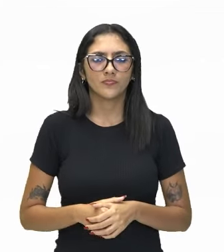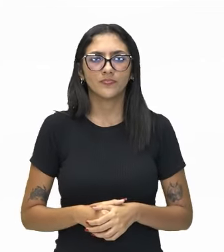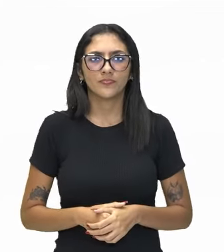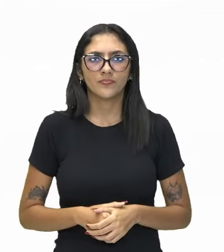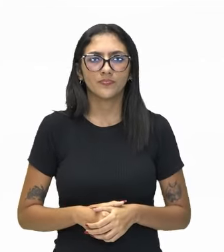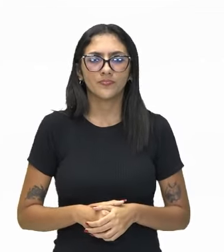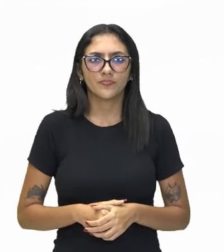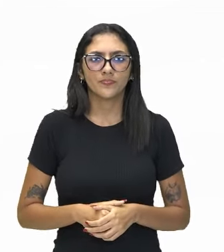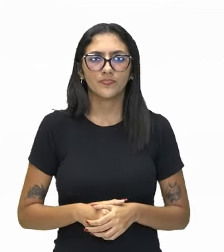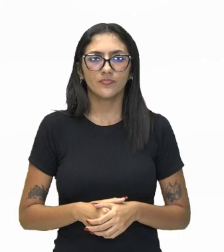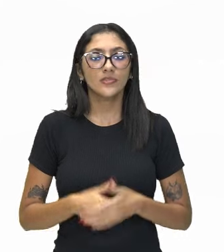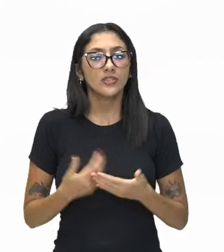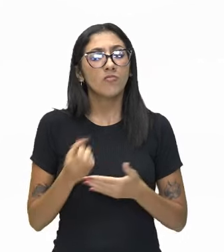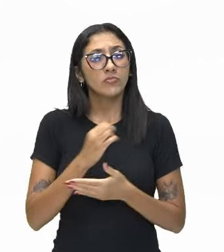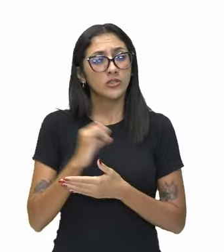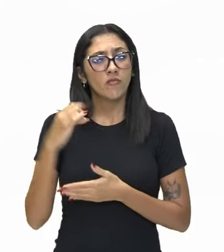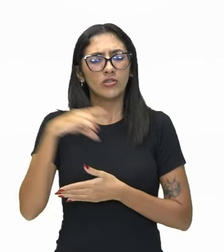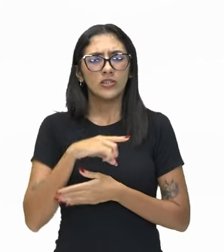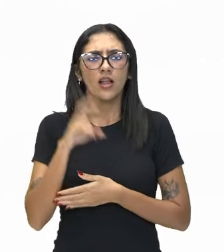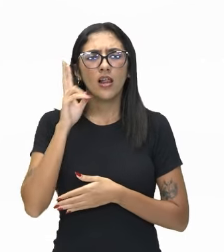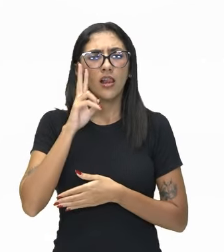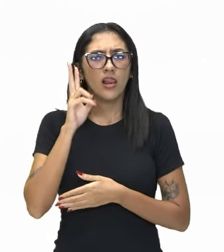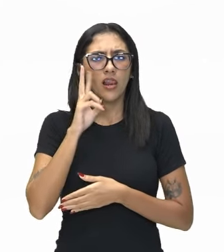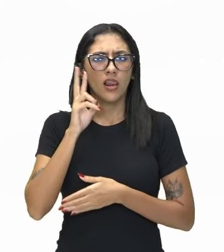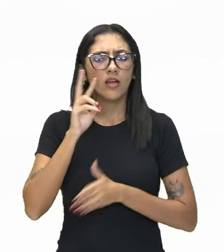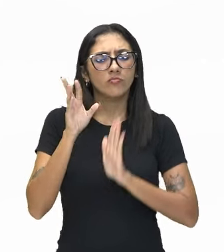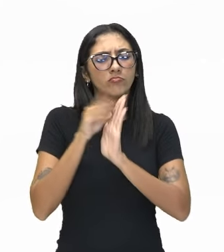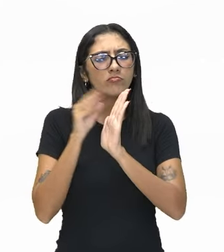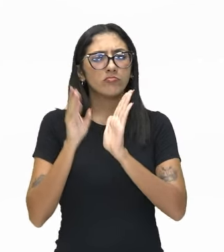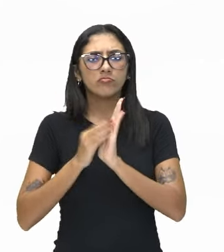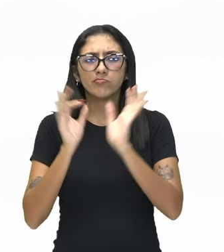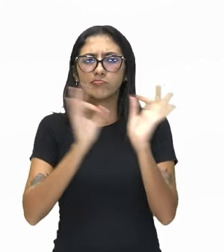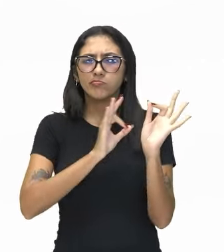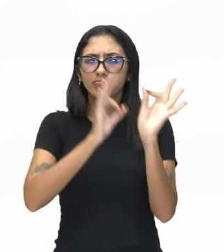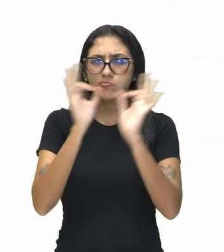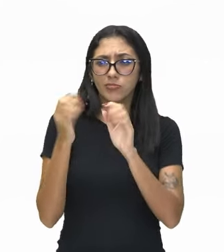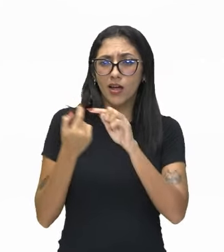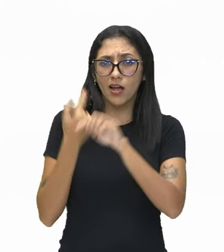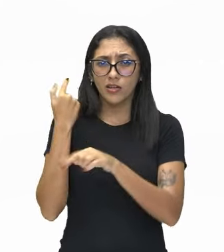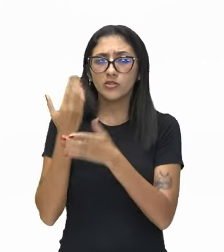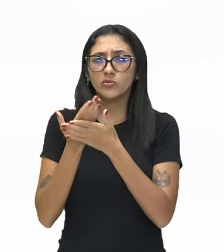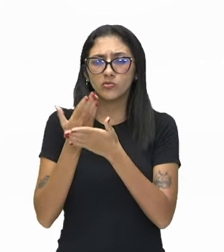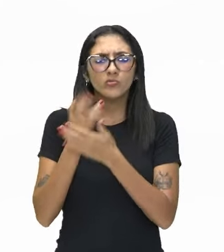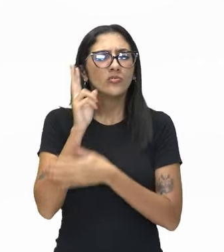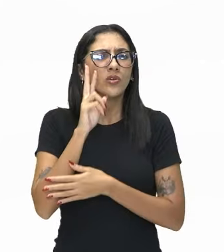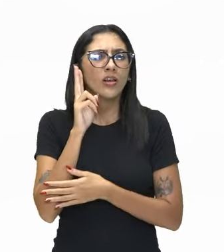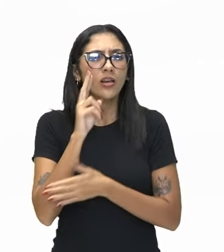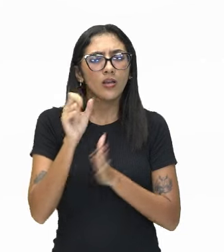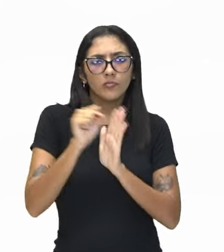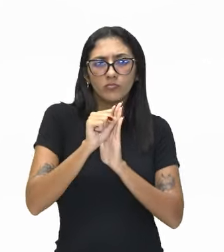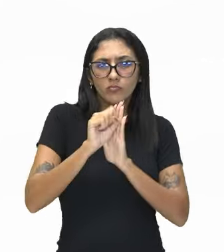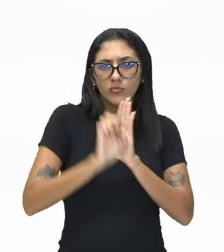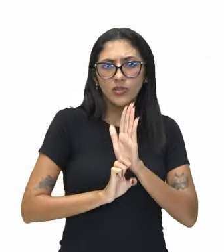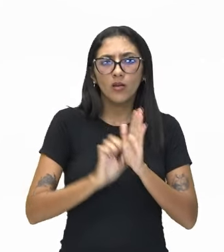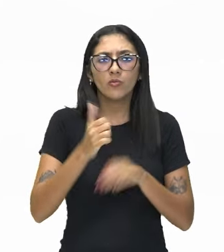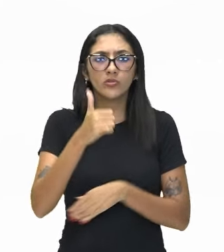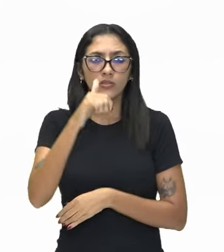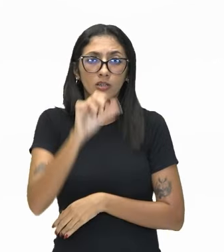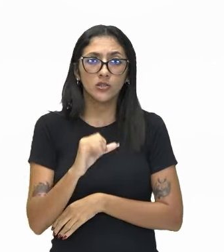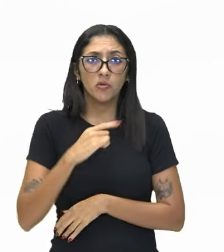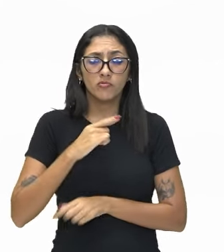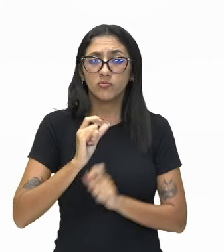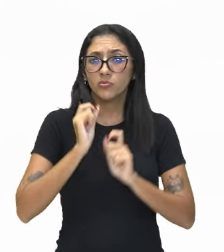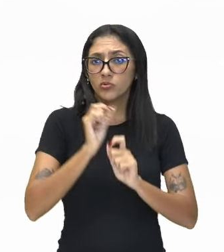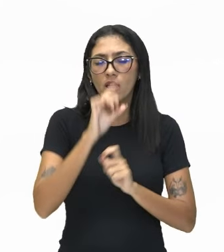lembram de tudo que vocês estudaram aí, vocês vão ver que lá no século XIX, nós tínhamos o quê? A